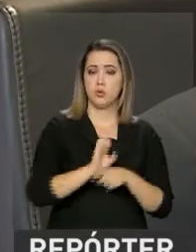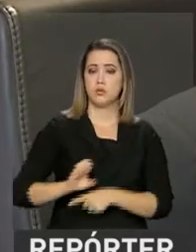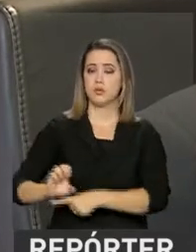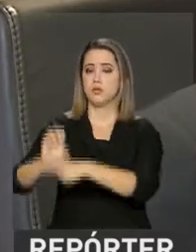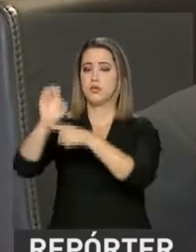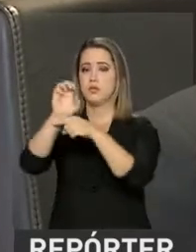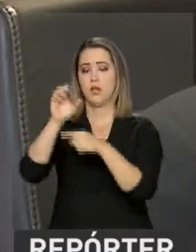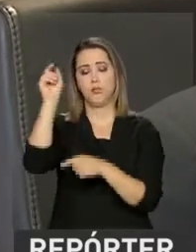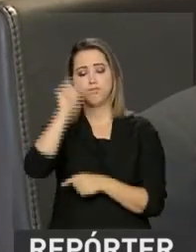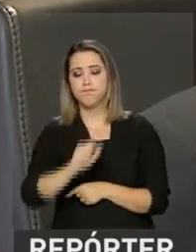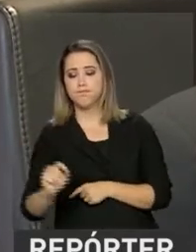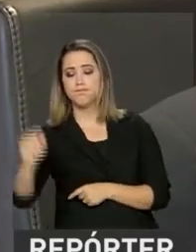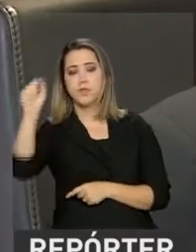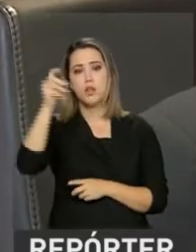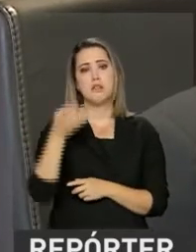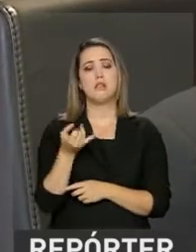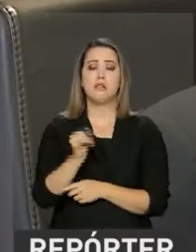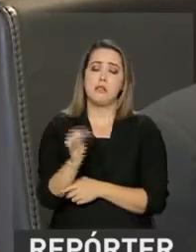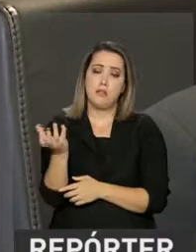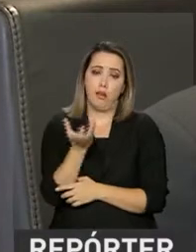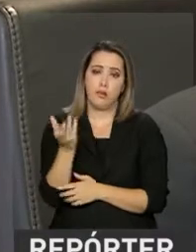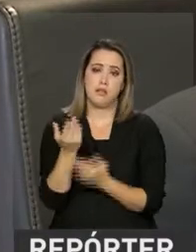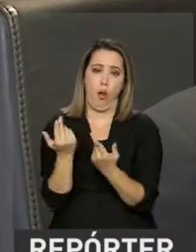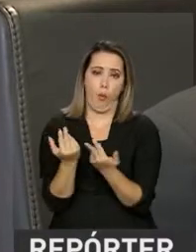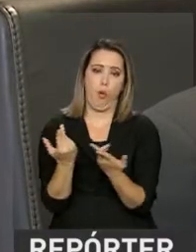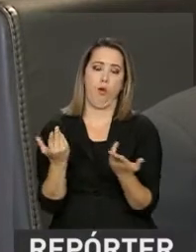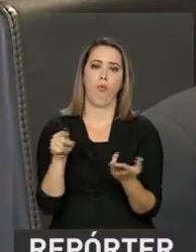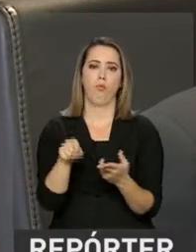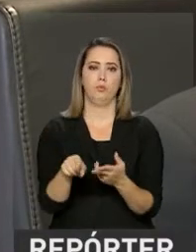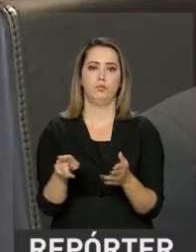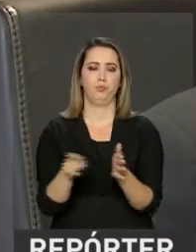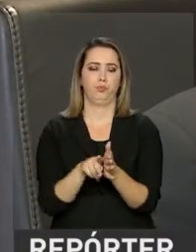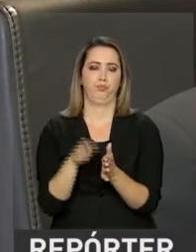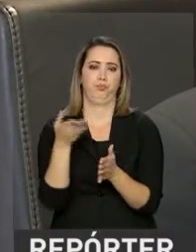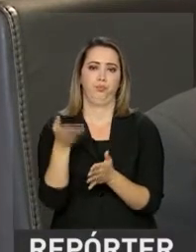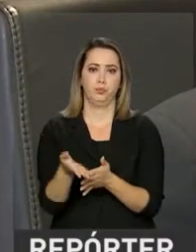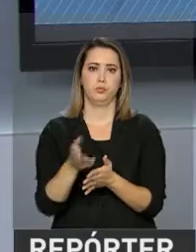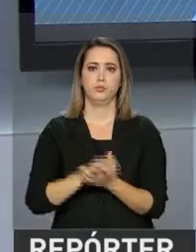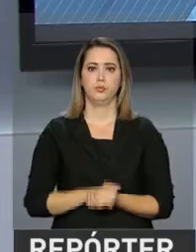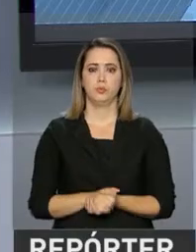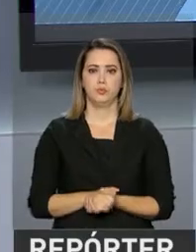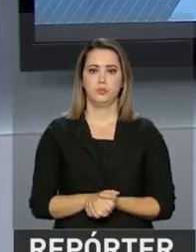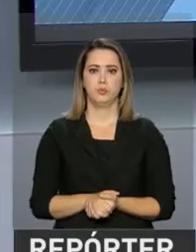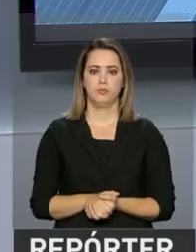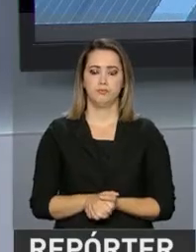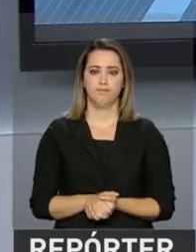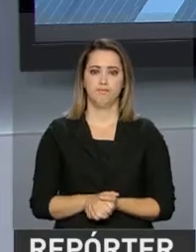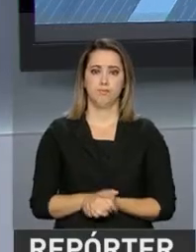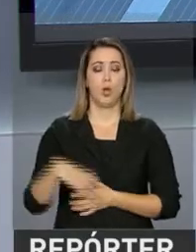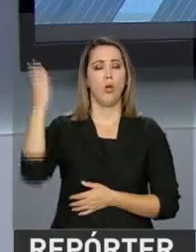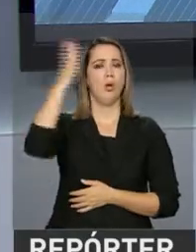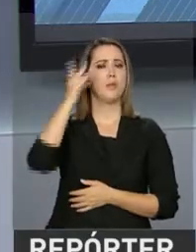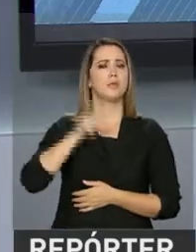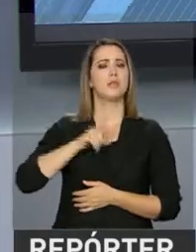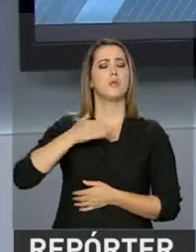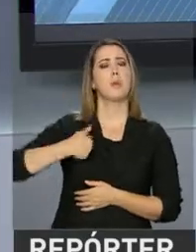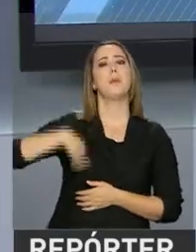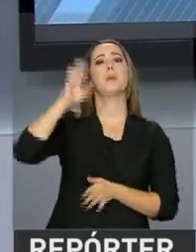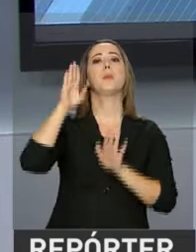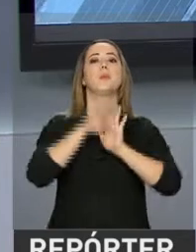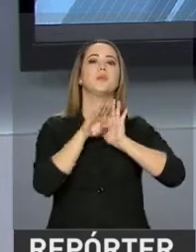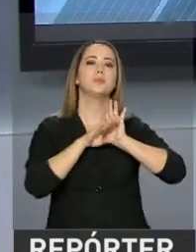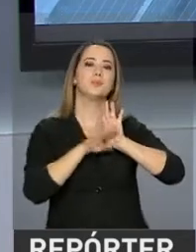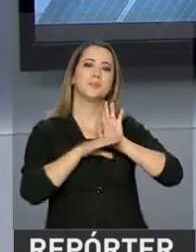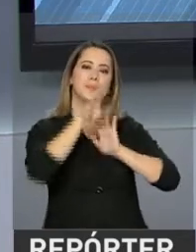Federação, caso considerem oportuno aplicá-lo em seus respectivos contextos. O Brasil tem o maior programa